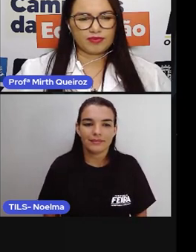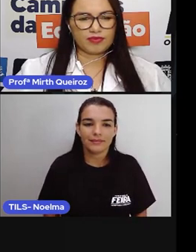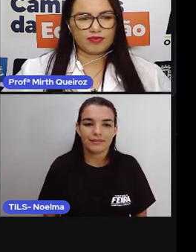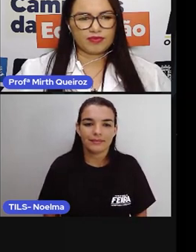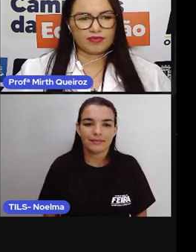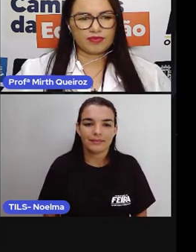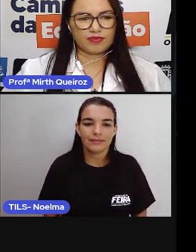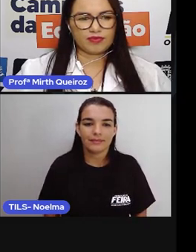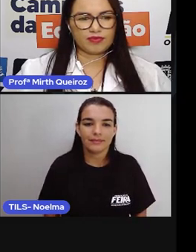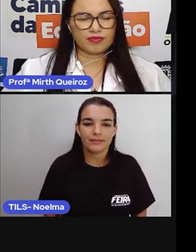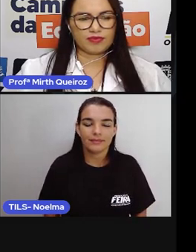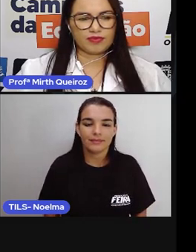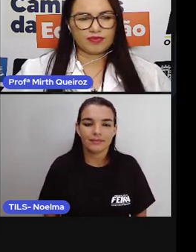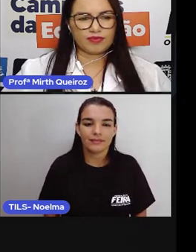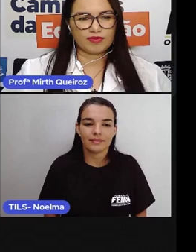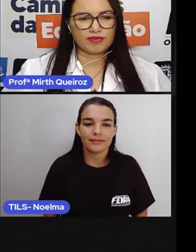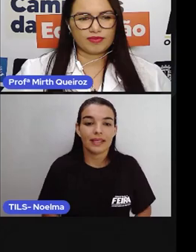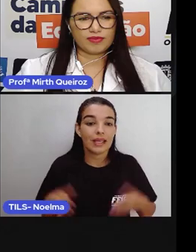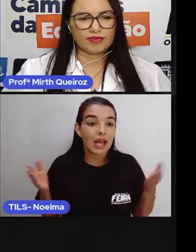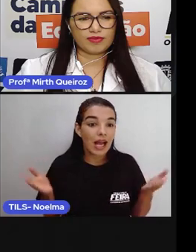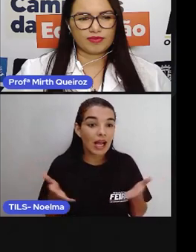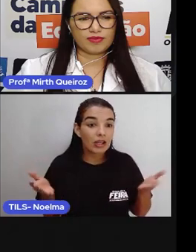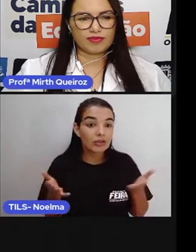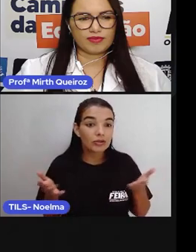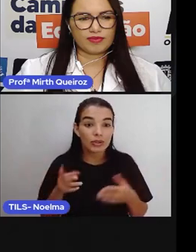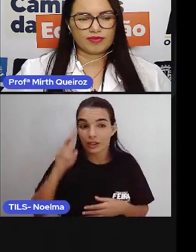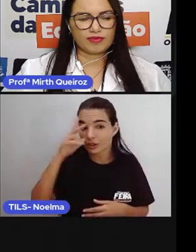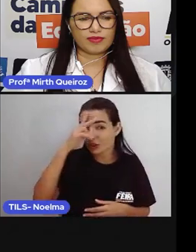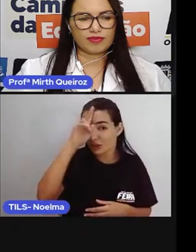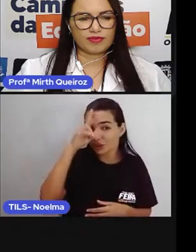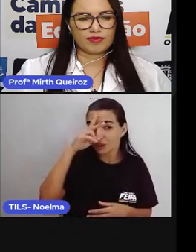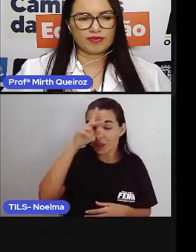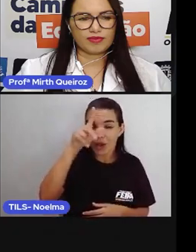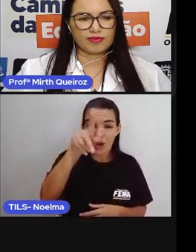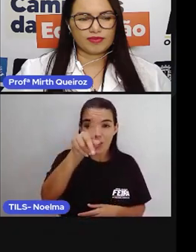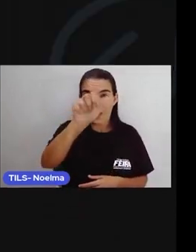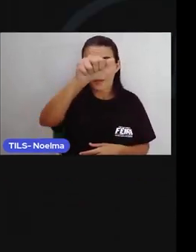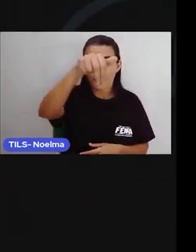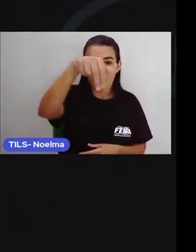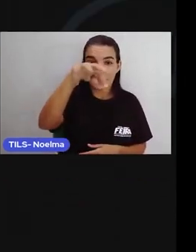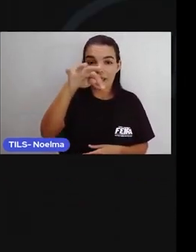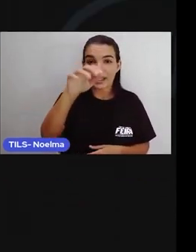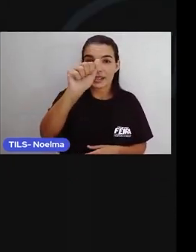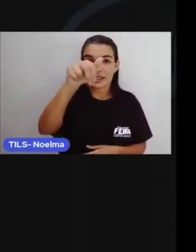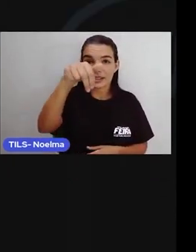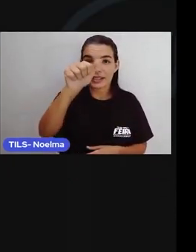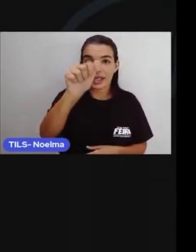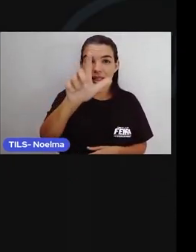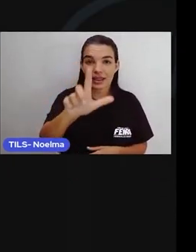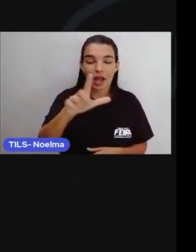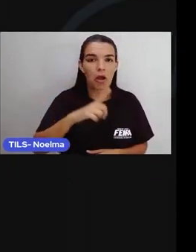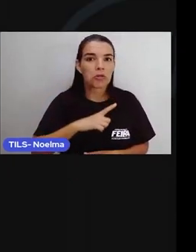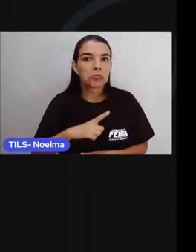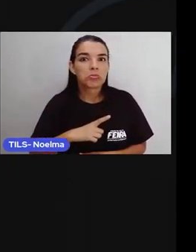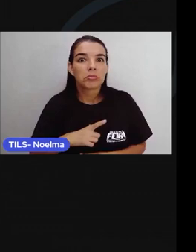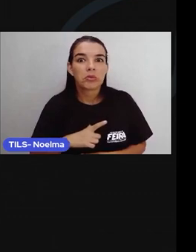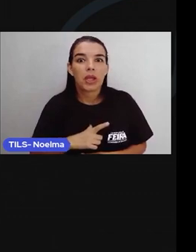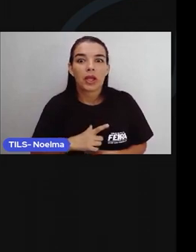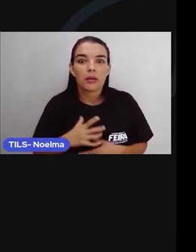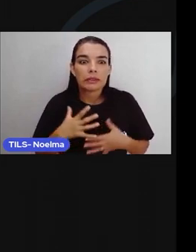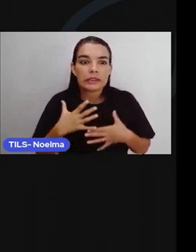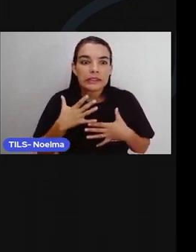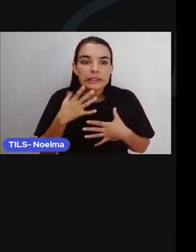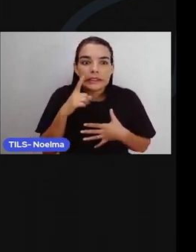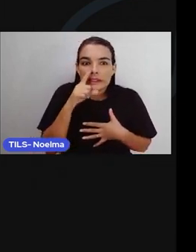Conta a história do Pantanal, que no fundo do rio Cuiabá, no Poço do Pari, existe um terrível animal. É uma